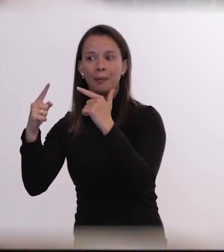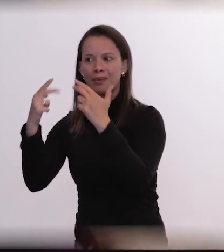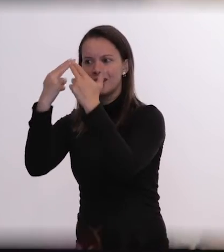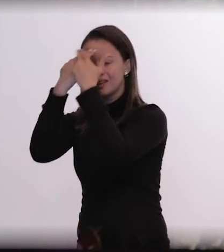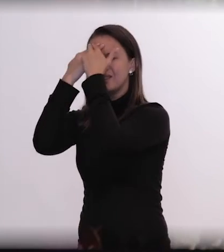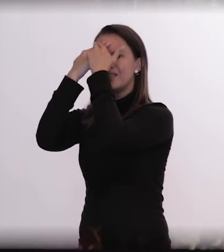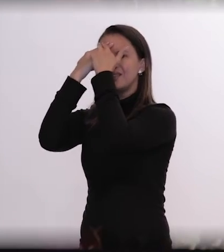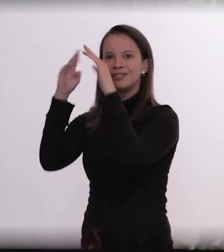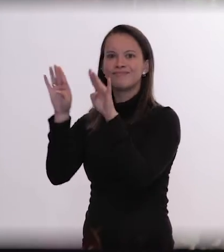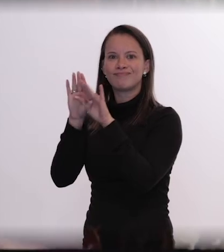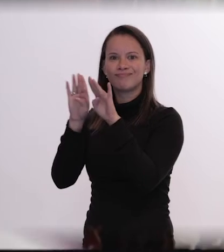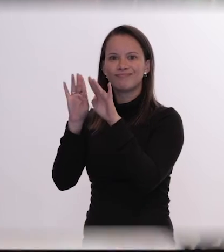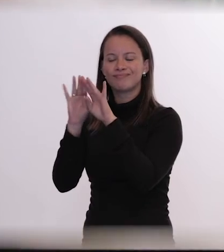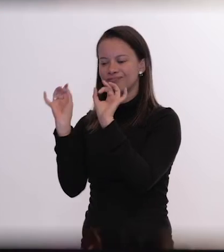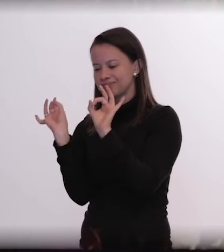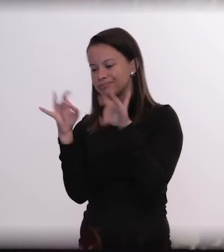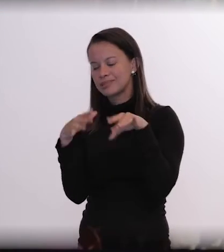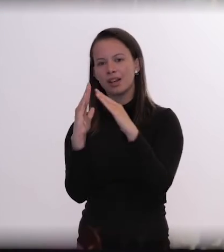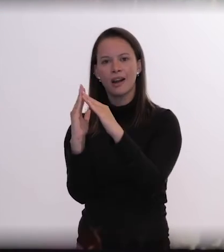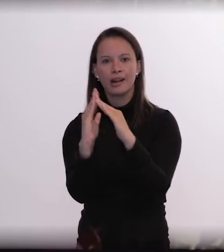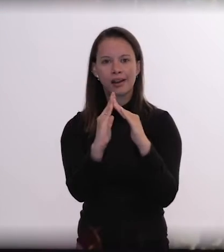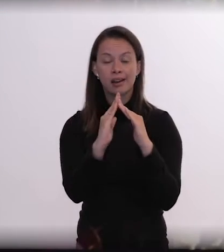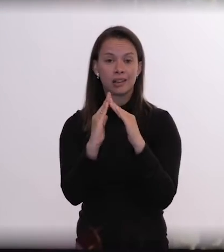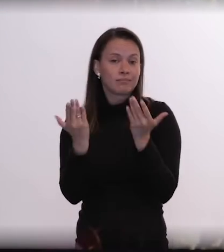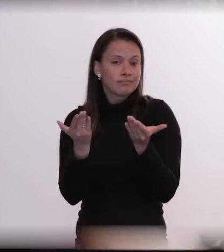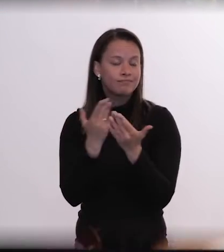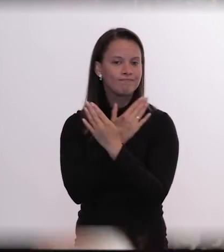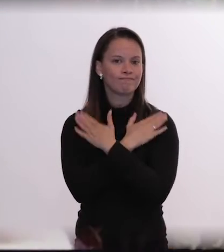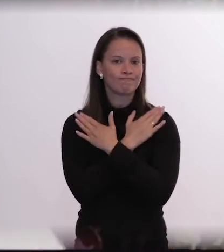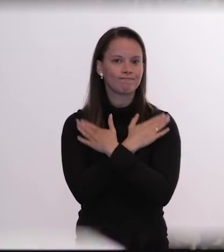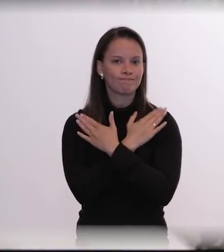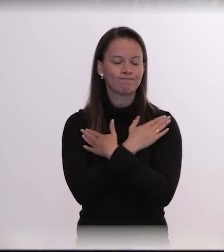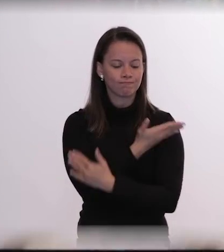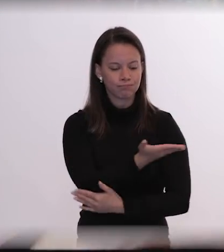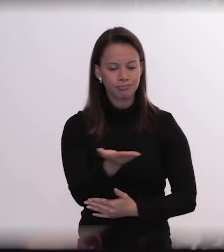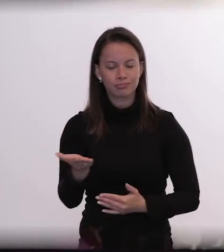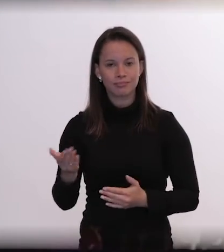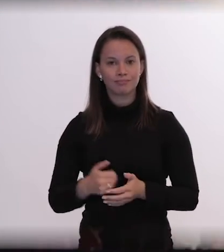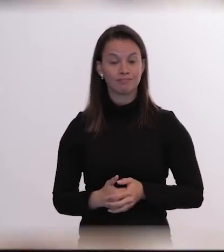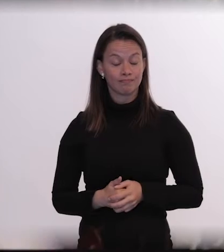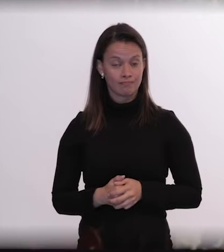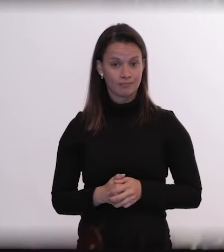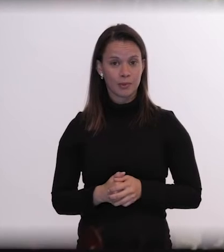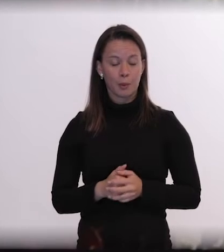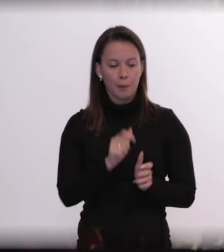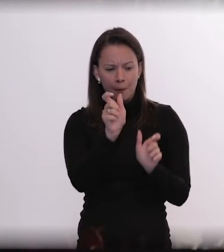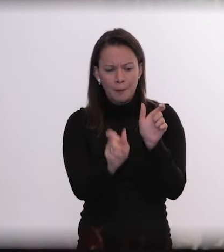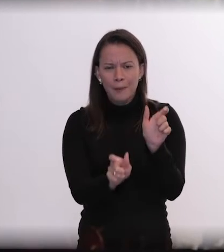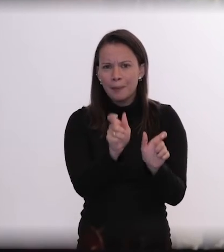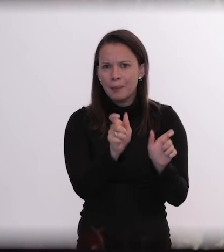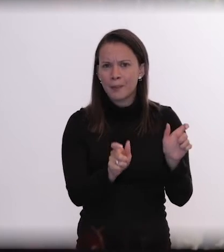foram jogadas na periferia e hoje estão sem emprego. Então, ao mesmo tempo pessoas que não